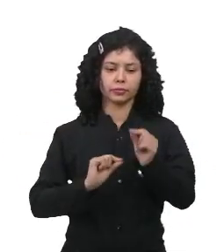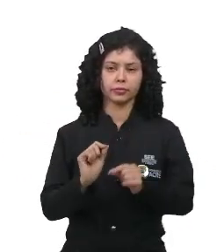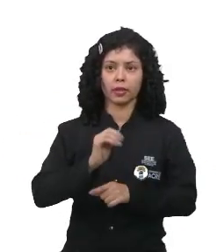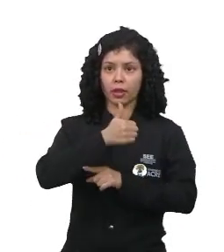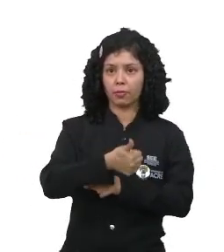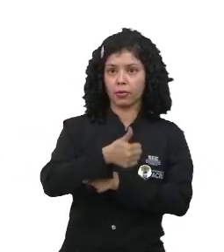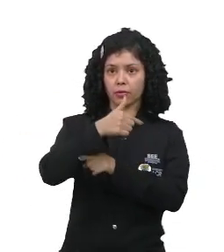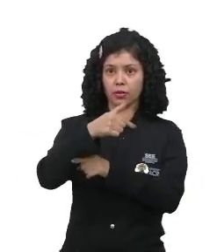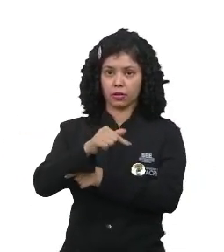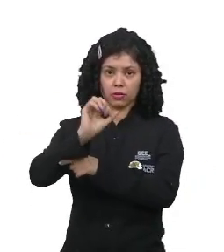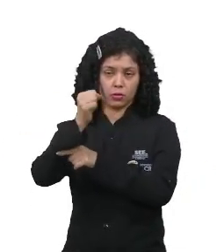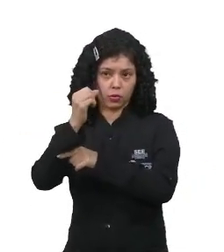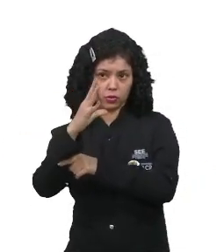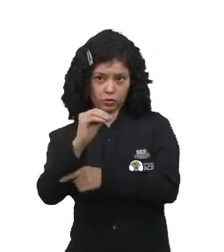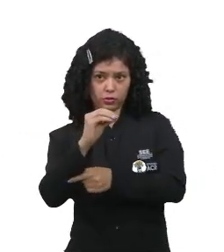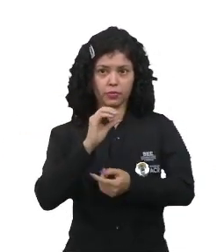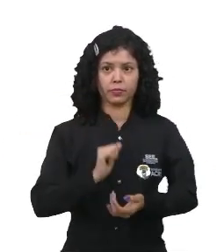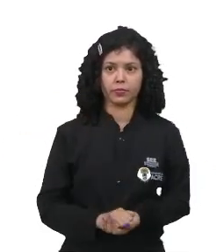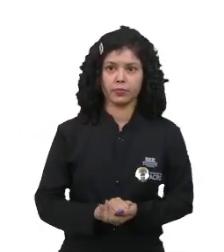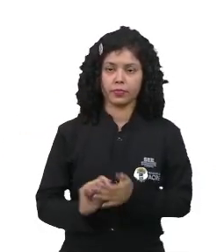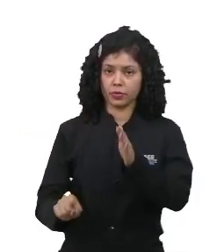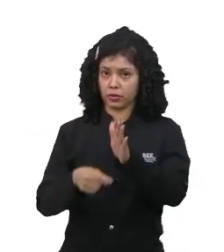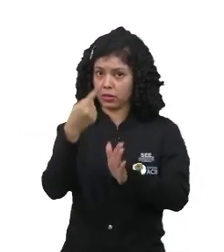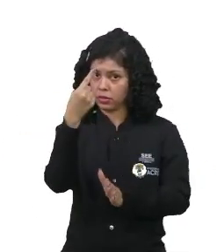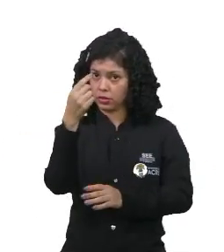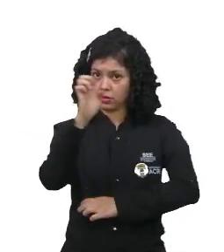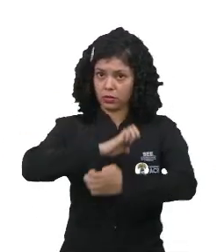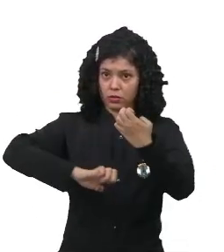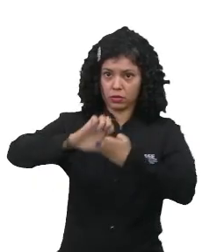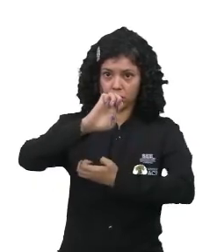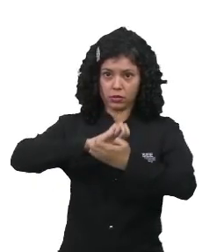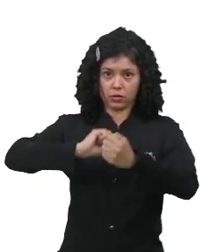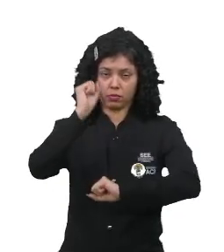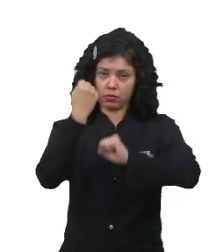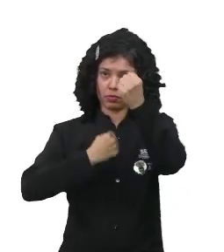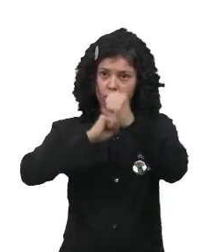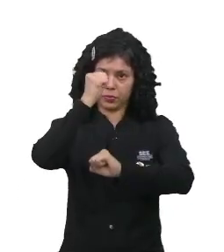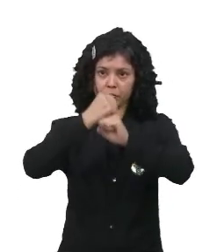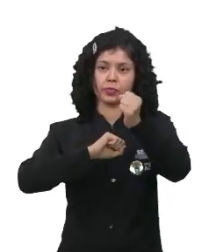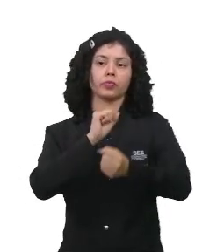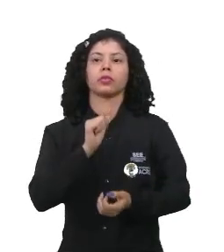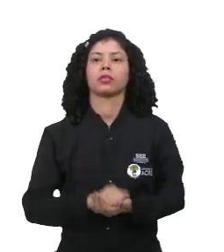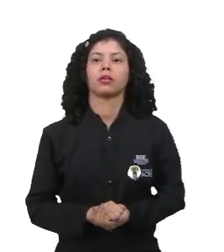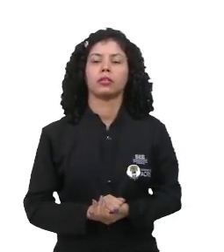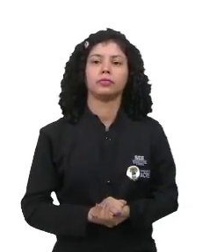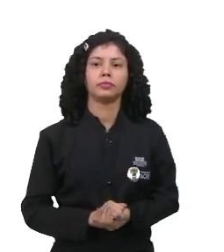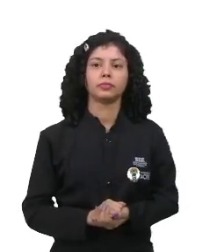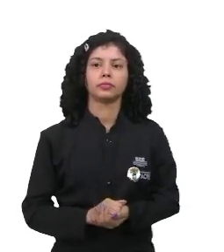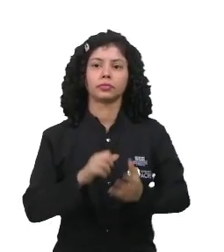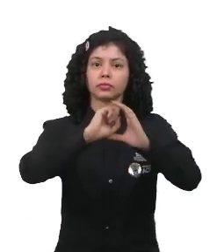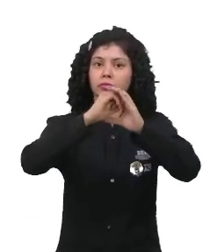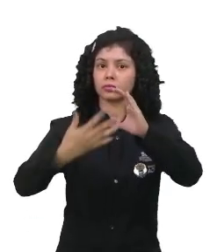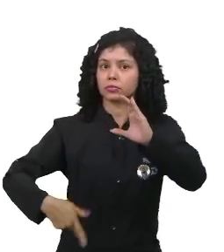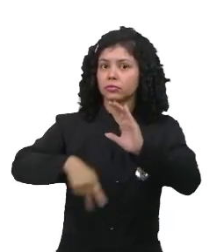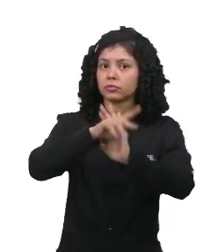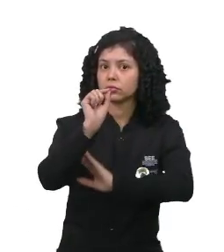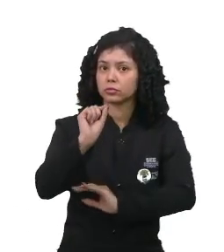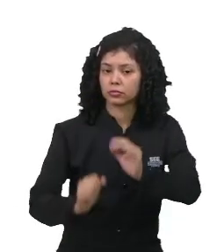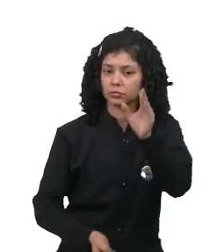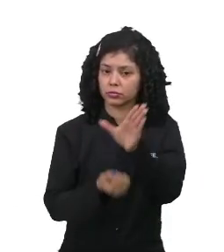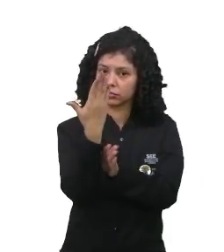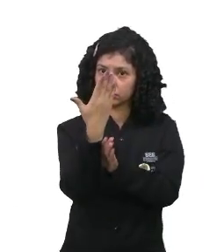1780 a primeira revolução industrial, que foi caracterizada pelo